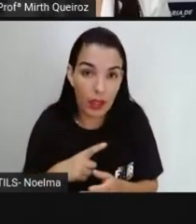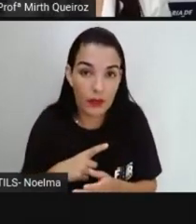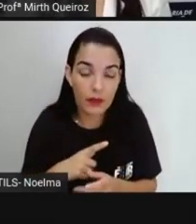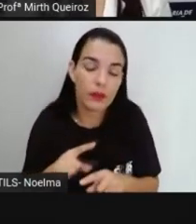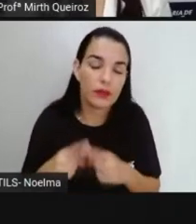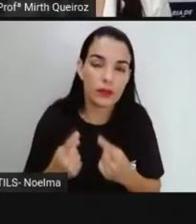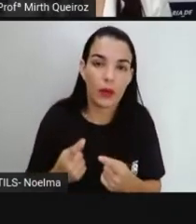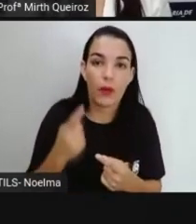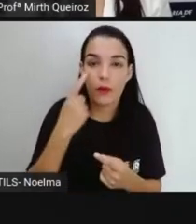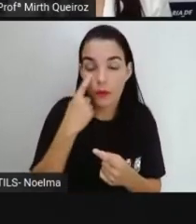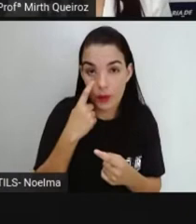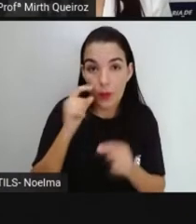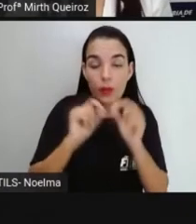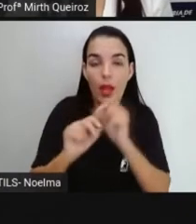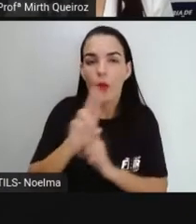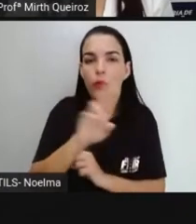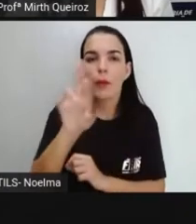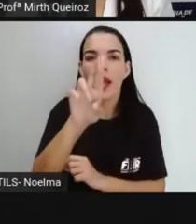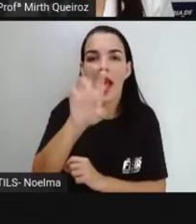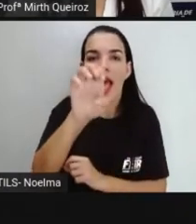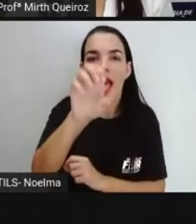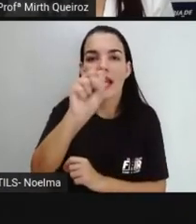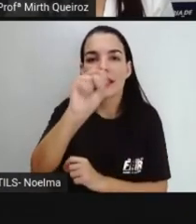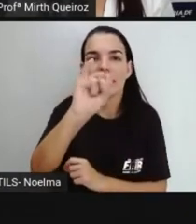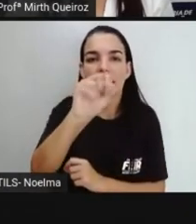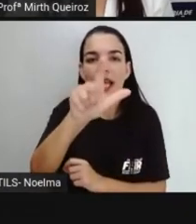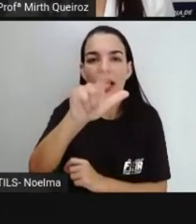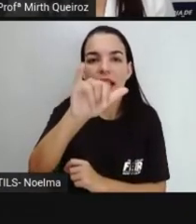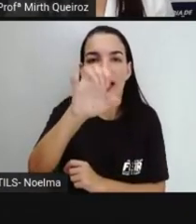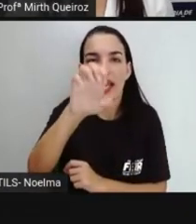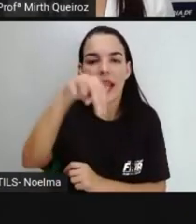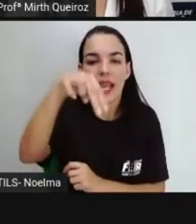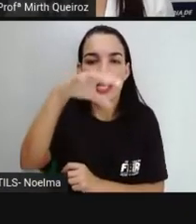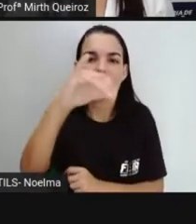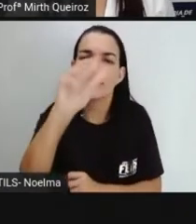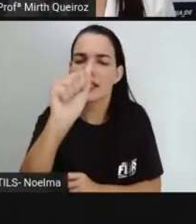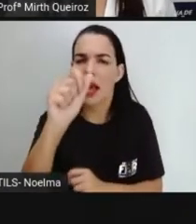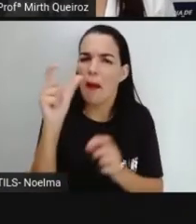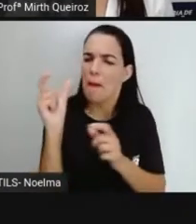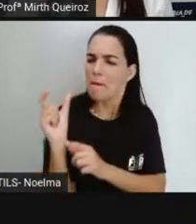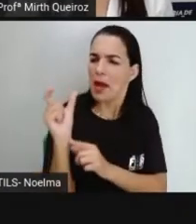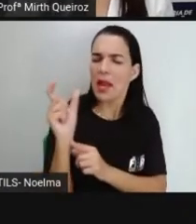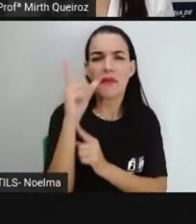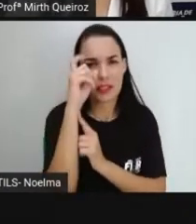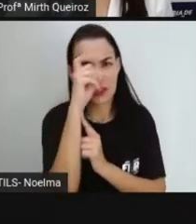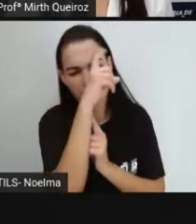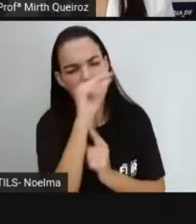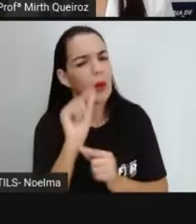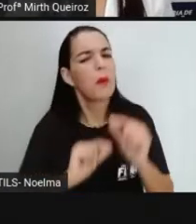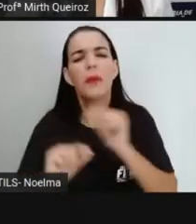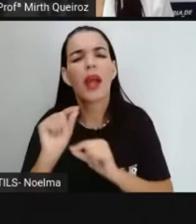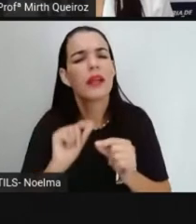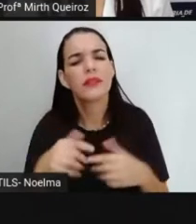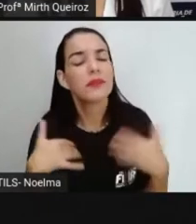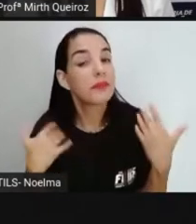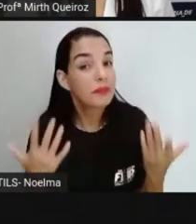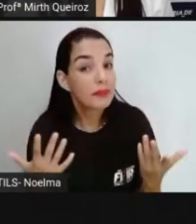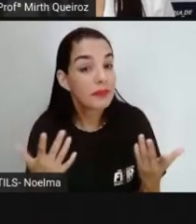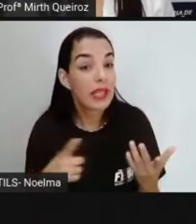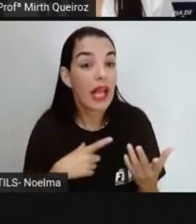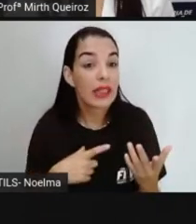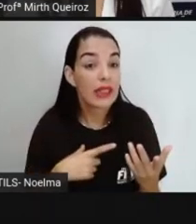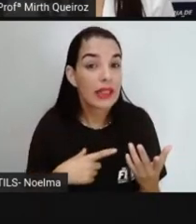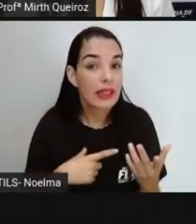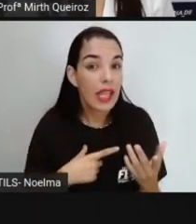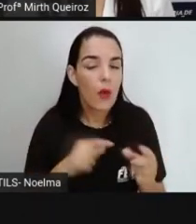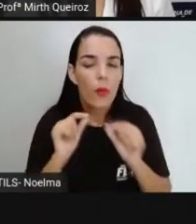gente falou sobre resiliência E o que é resiliência, Pró? Que palavra difícil? O é isso? A resiliência, ela